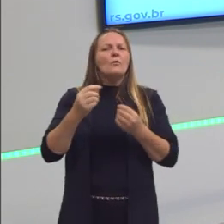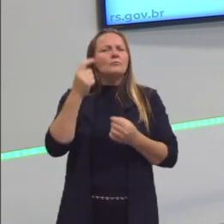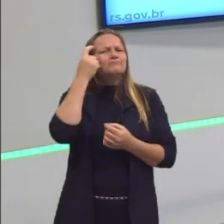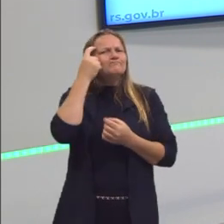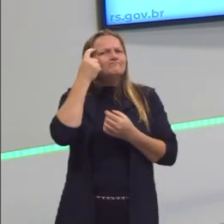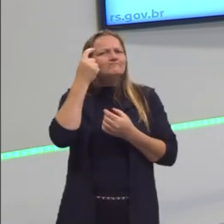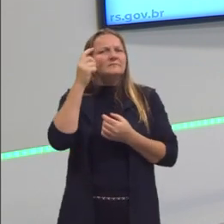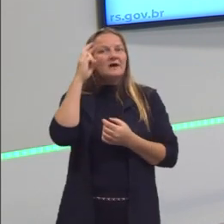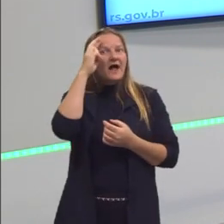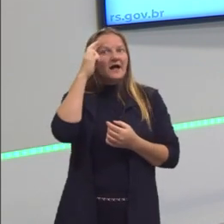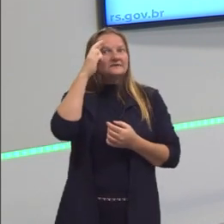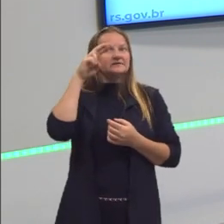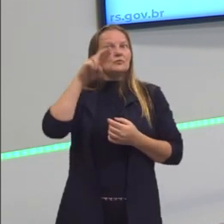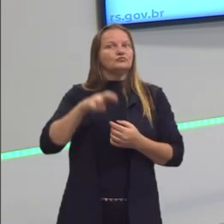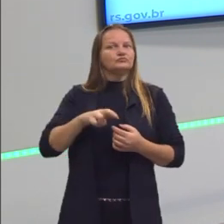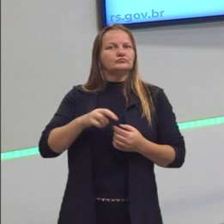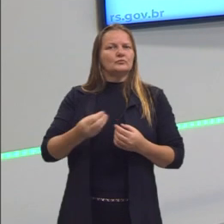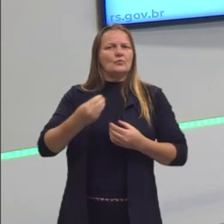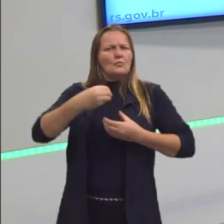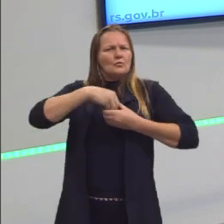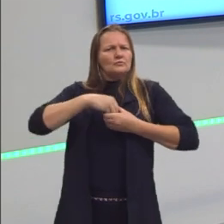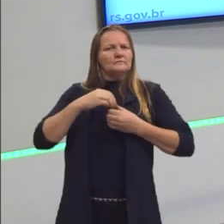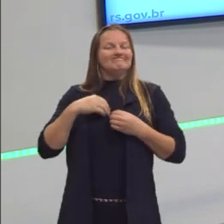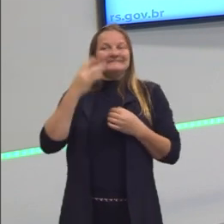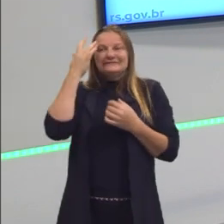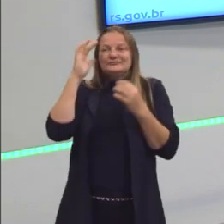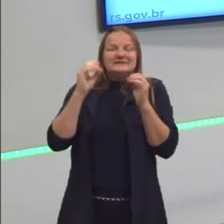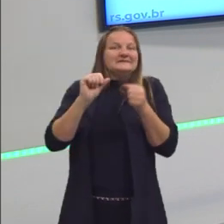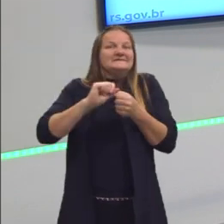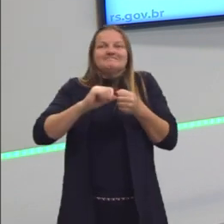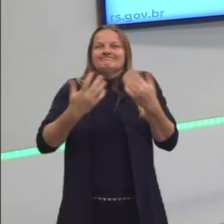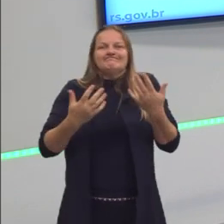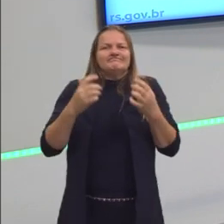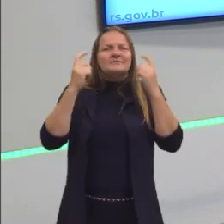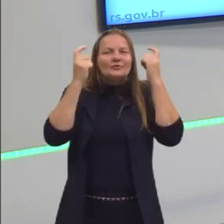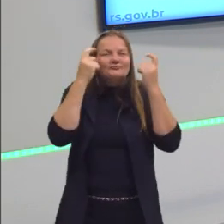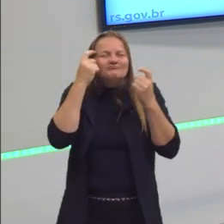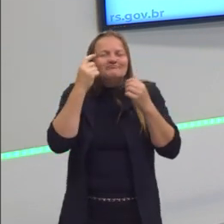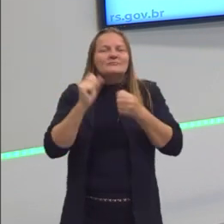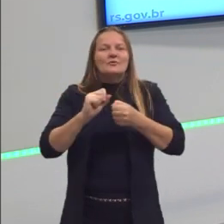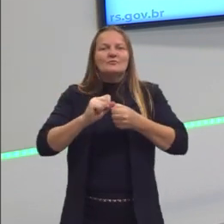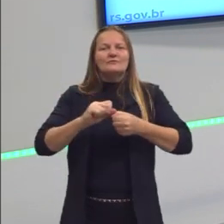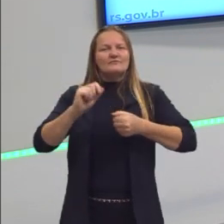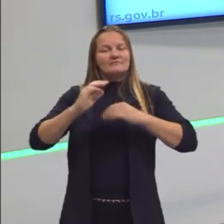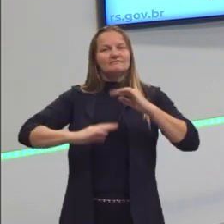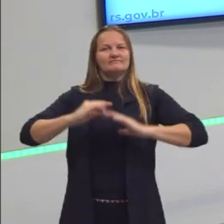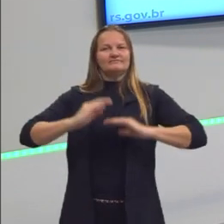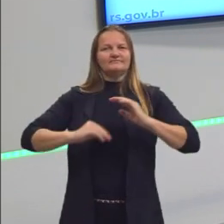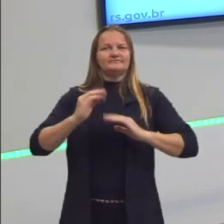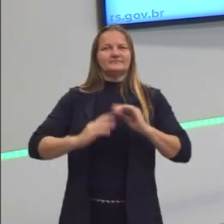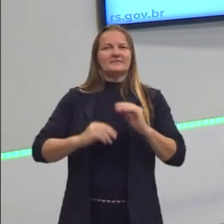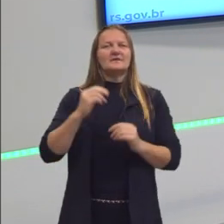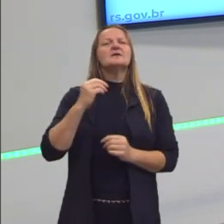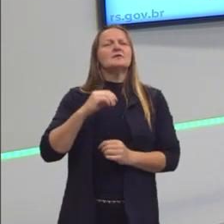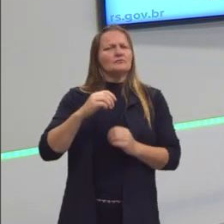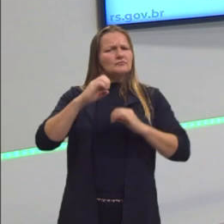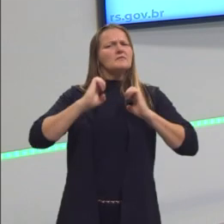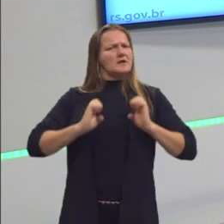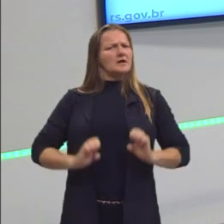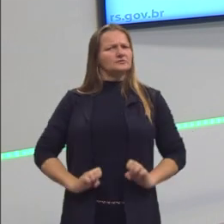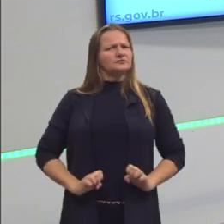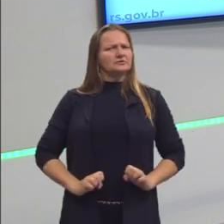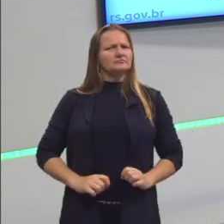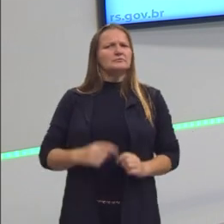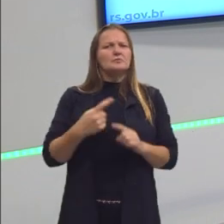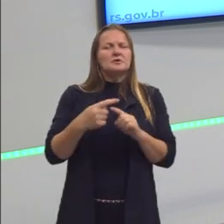agir diante de uma situação que a gente não sabe como agir. Então, nós refletimos sobre a nossa ação. Essa é uma ação ética. A